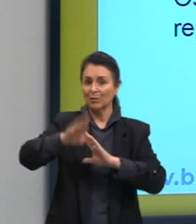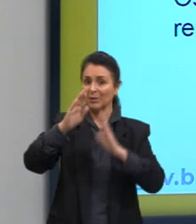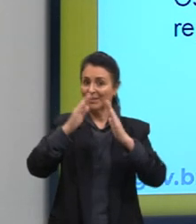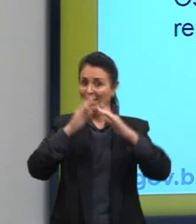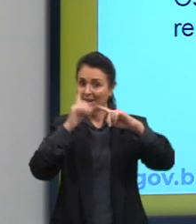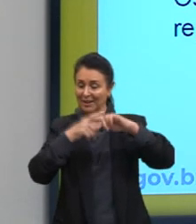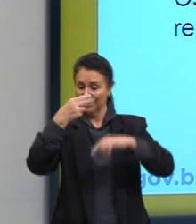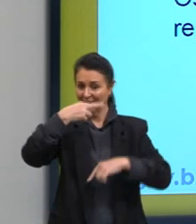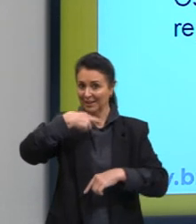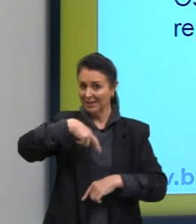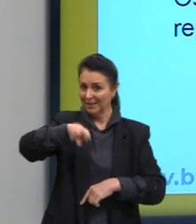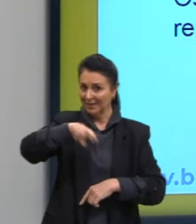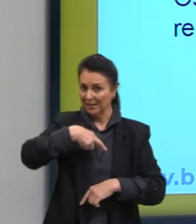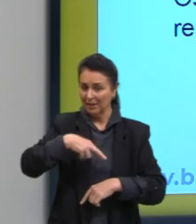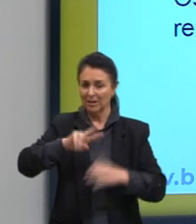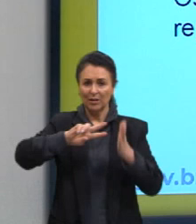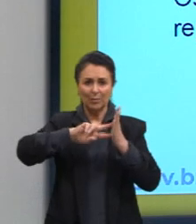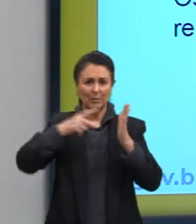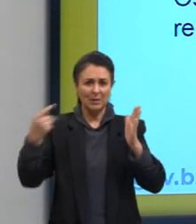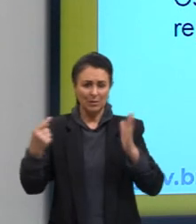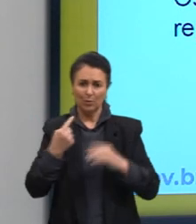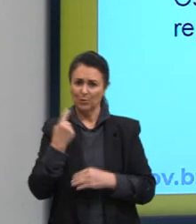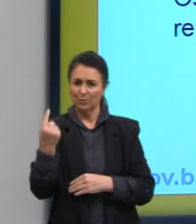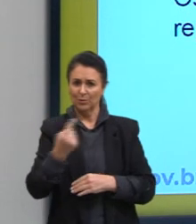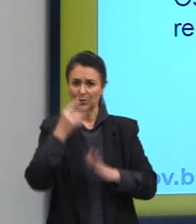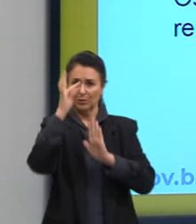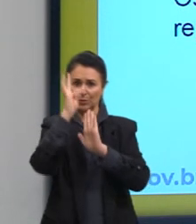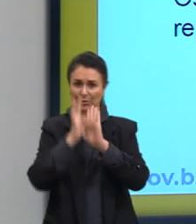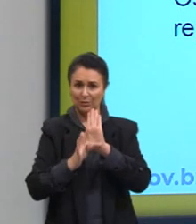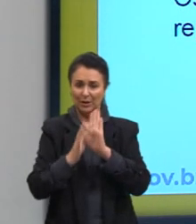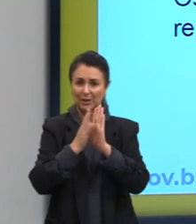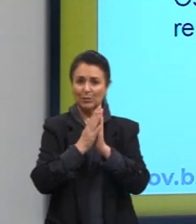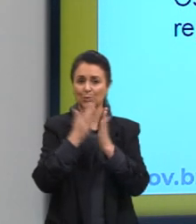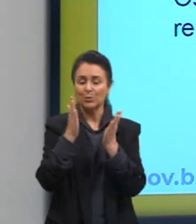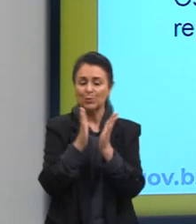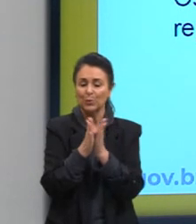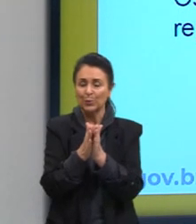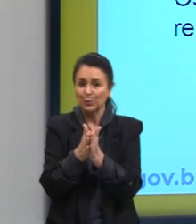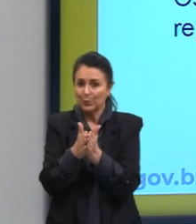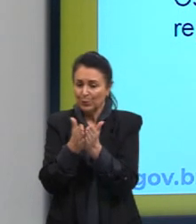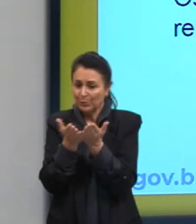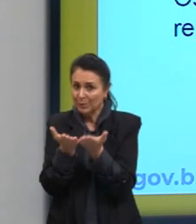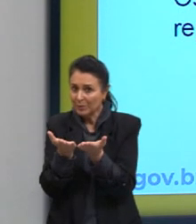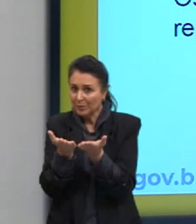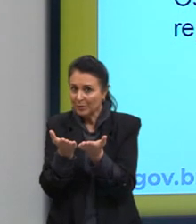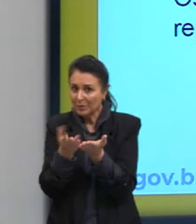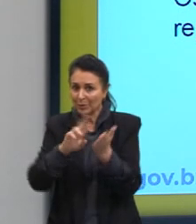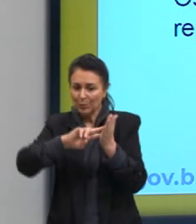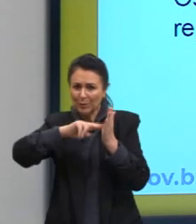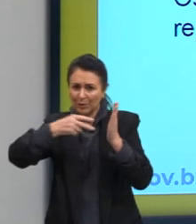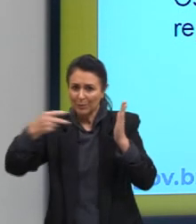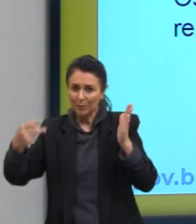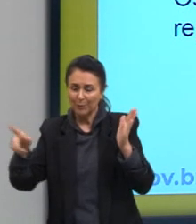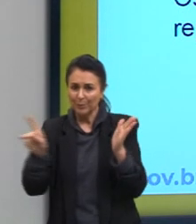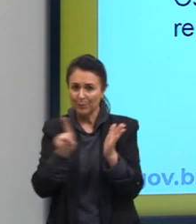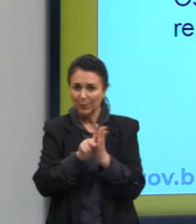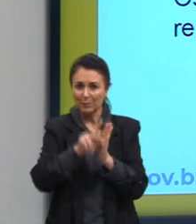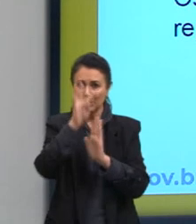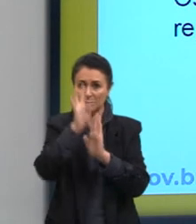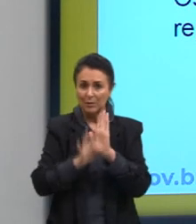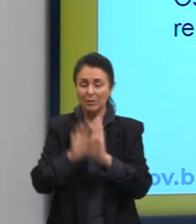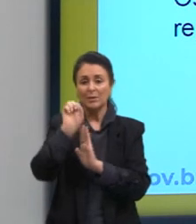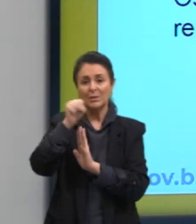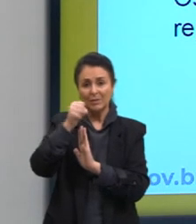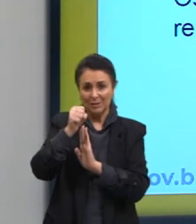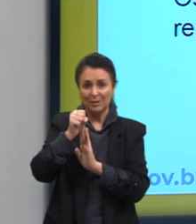Uma interpretação autônoma dos textos bíblicos? Uma interpretação própria desses textos? Sim,